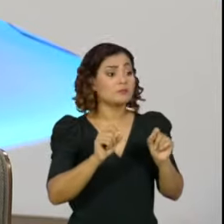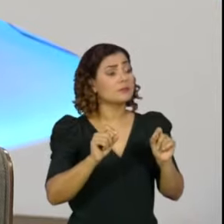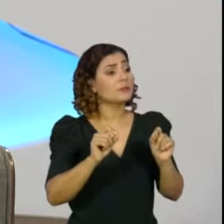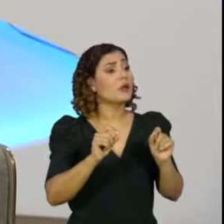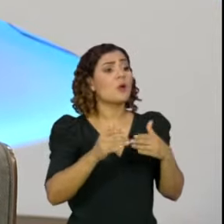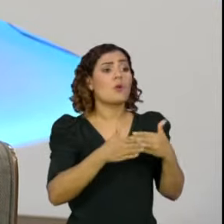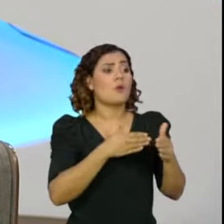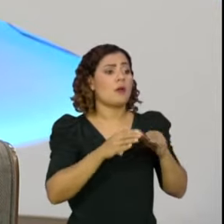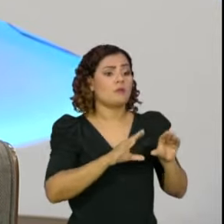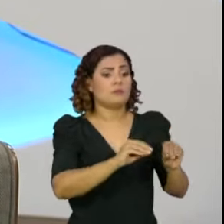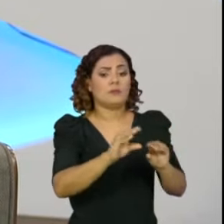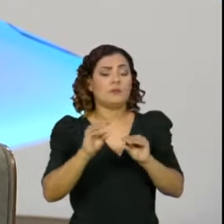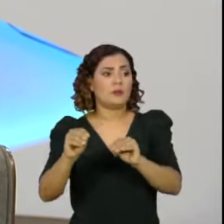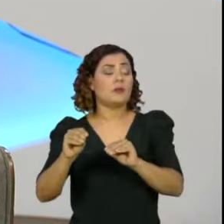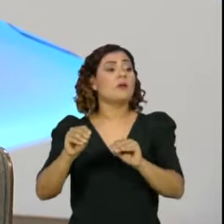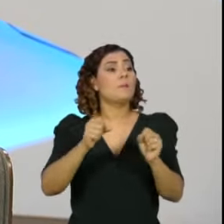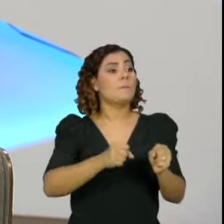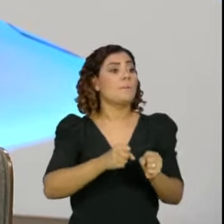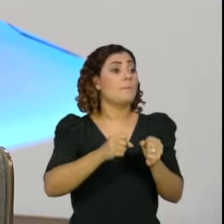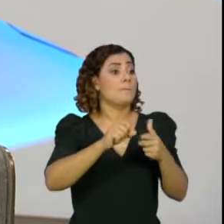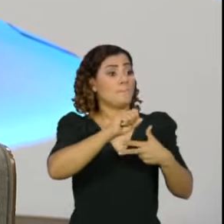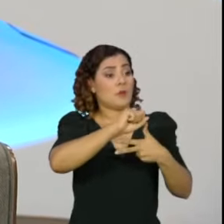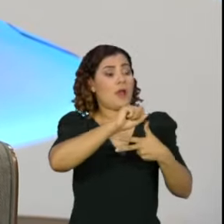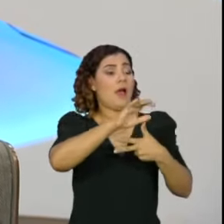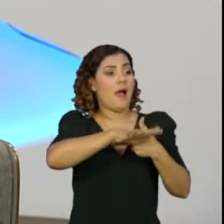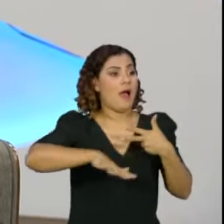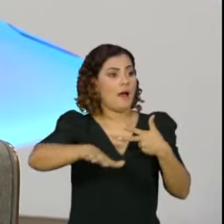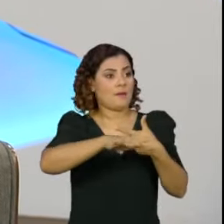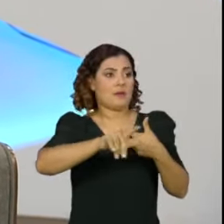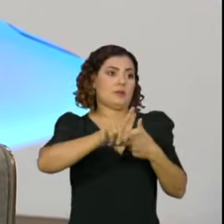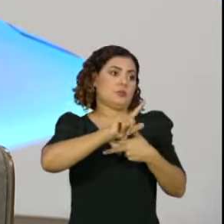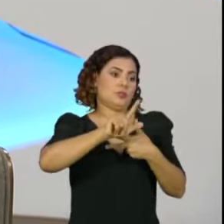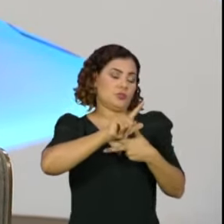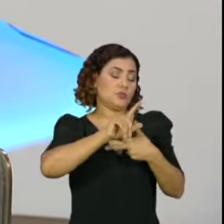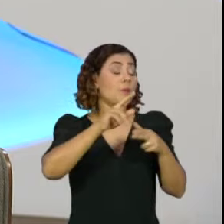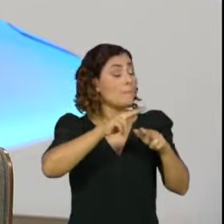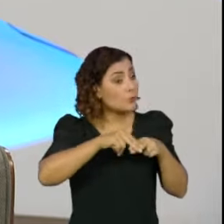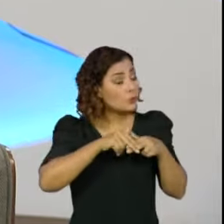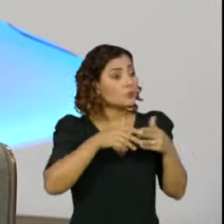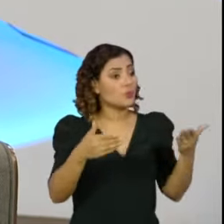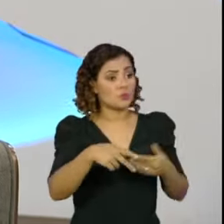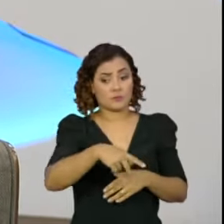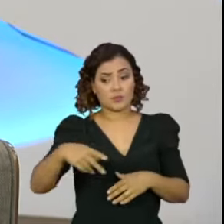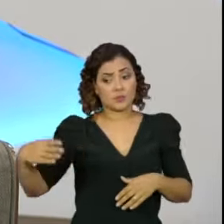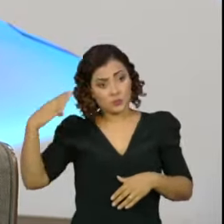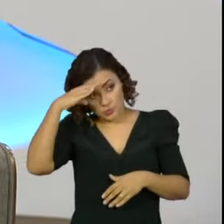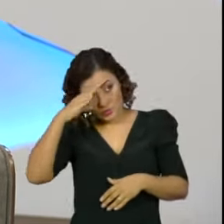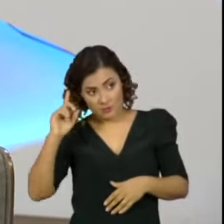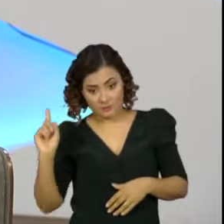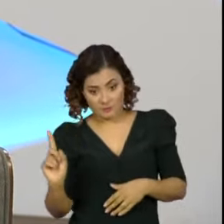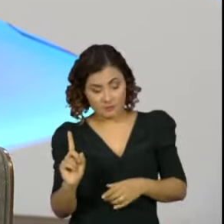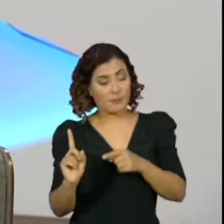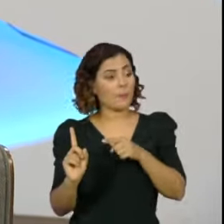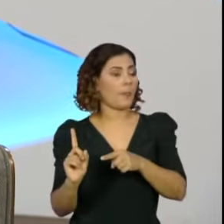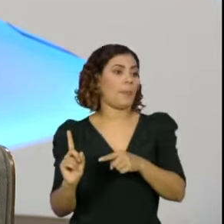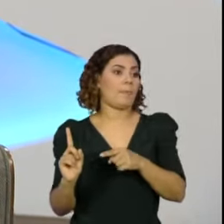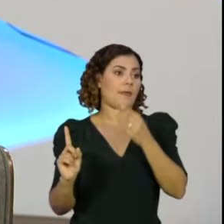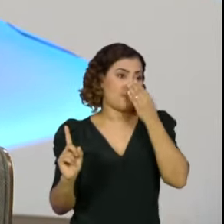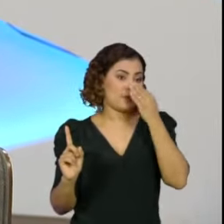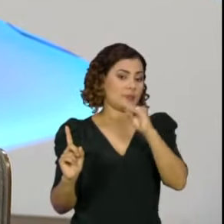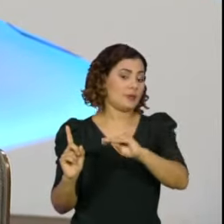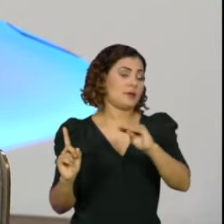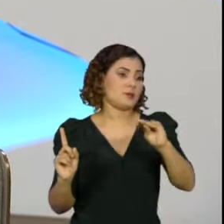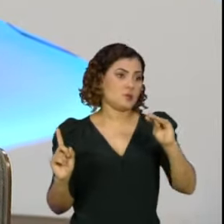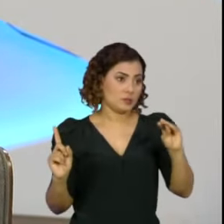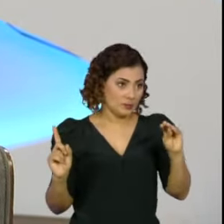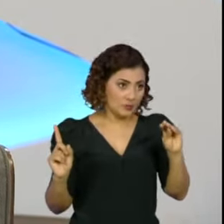haja qualquer interferência no Poder Legislativo. E essa posição do Presidente da República, que é atribuída como um negacionismo em